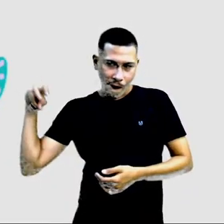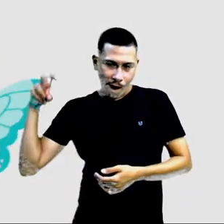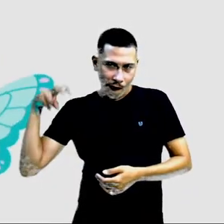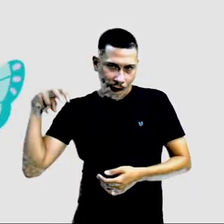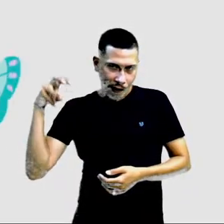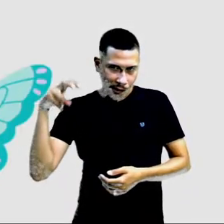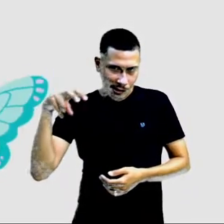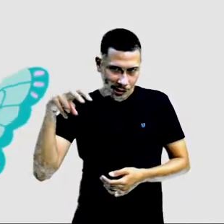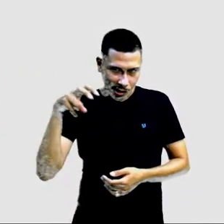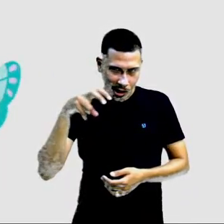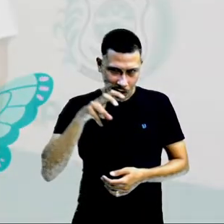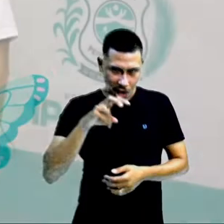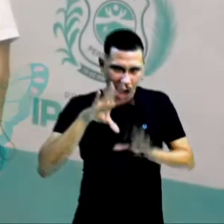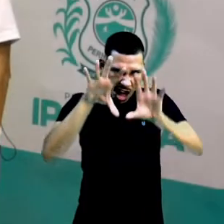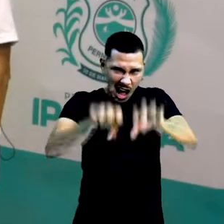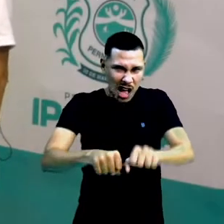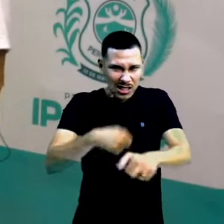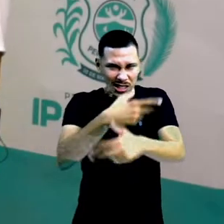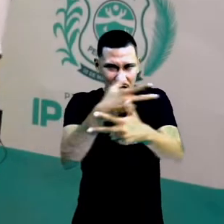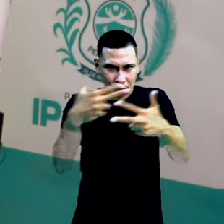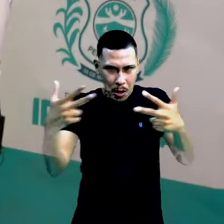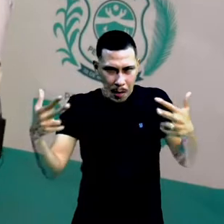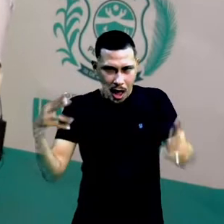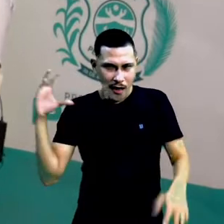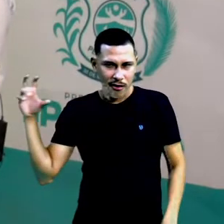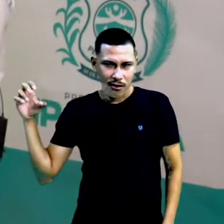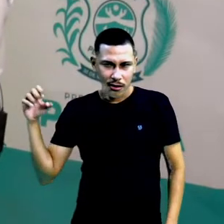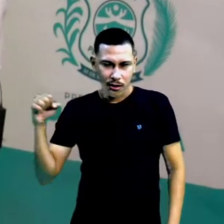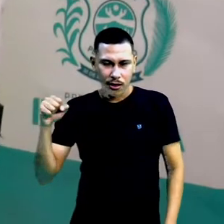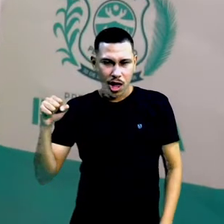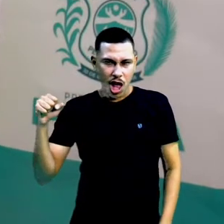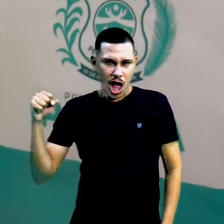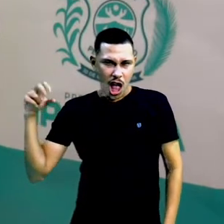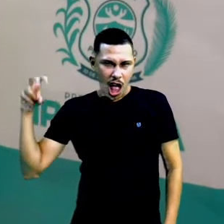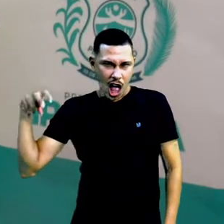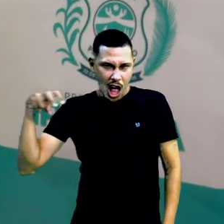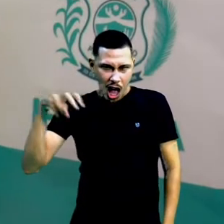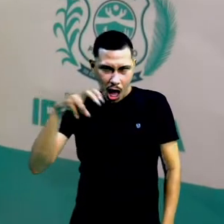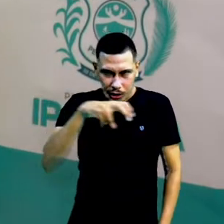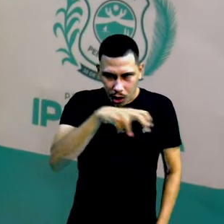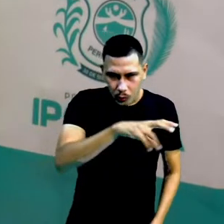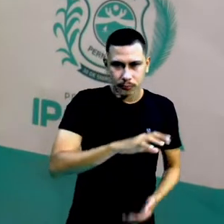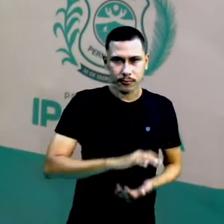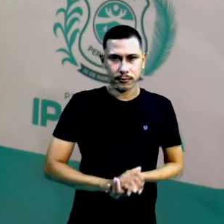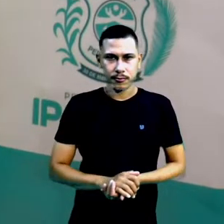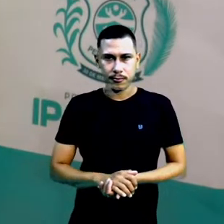não é isso? Eles andam, eles voam,